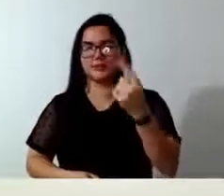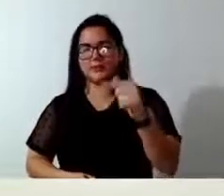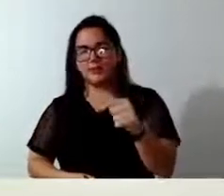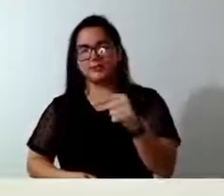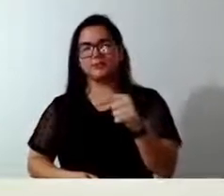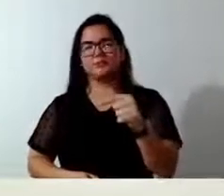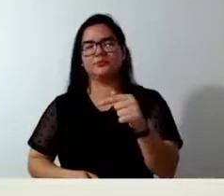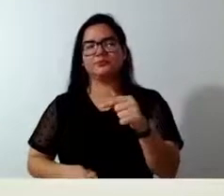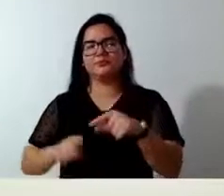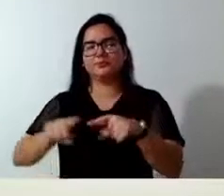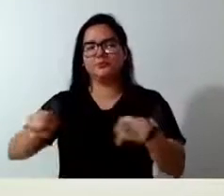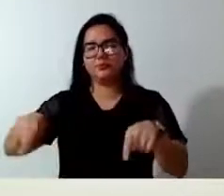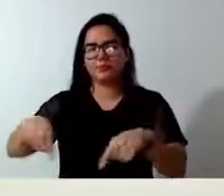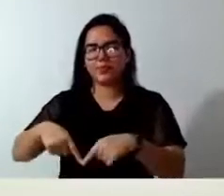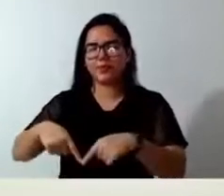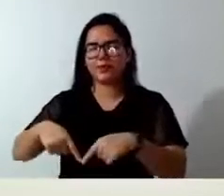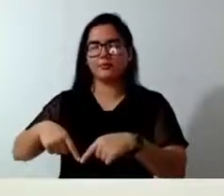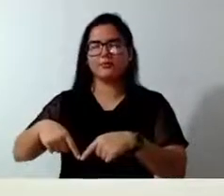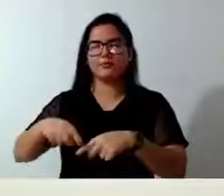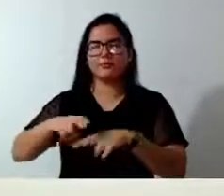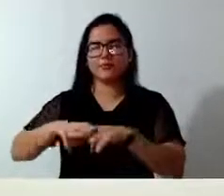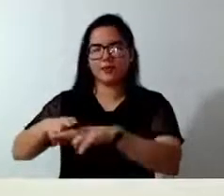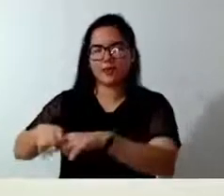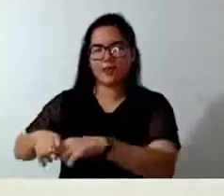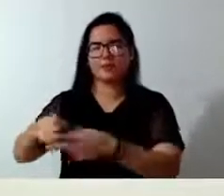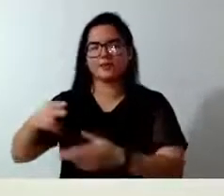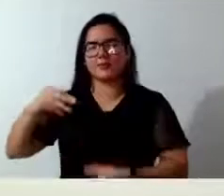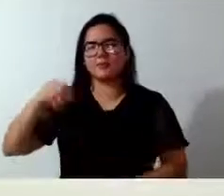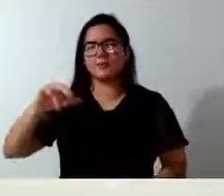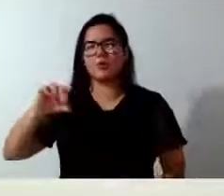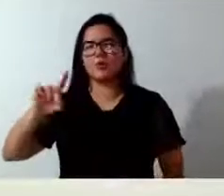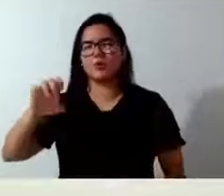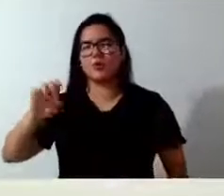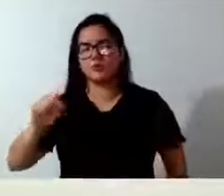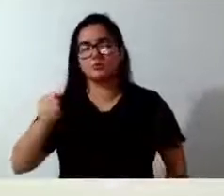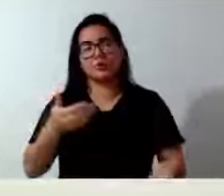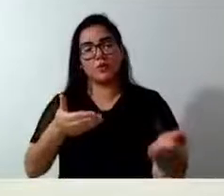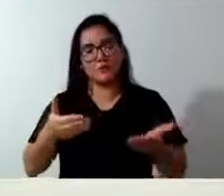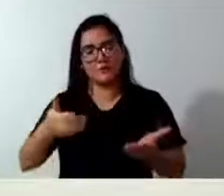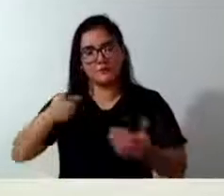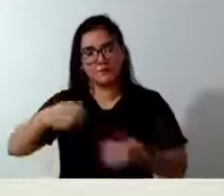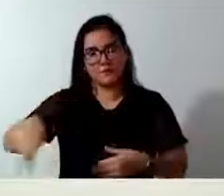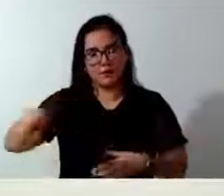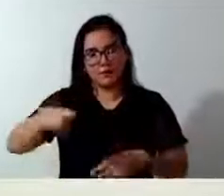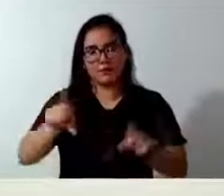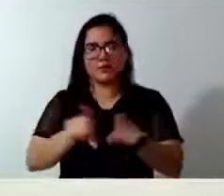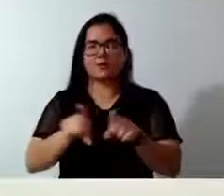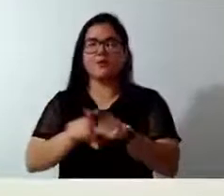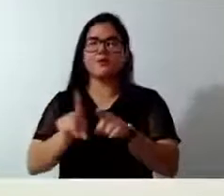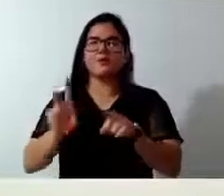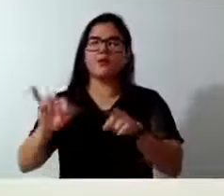na Praça Marcones de Mato. Já deixo o convite para todos aqui. Também acho que vai ter a batalha